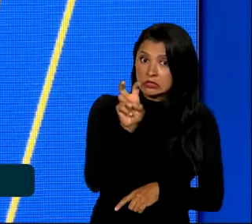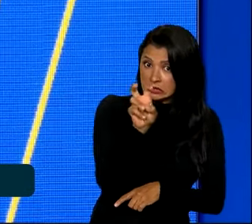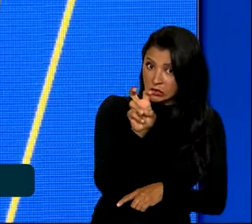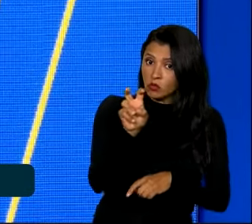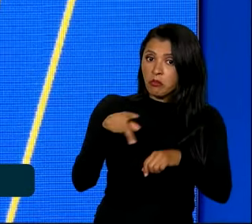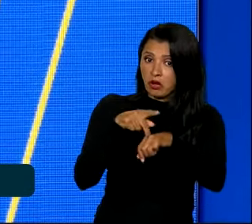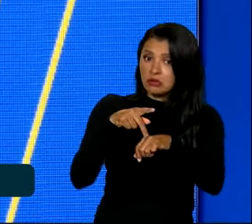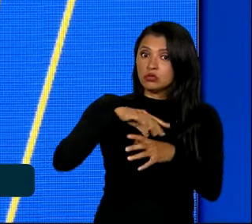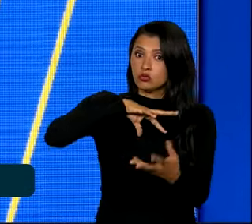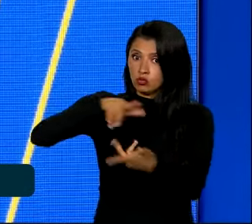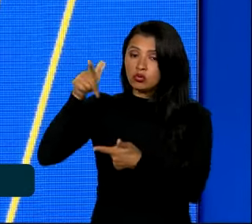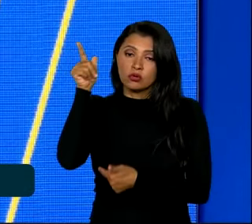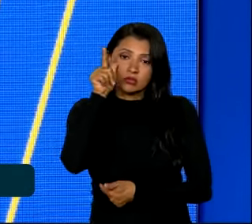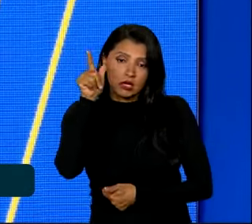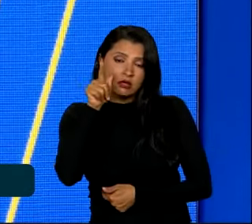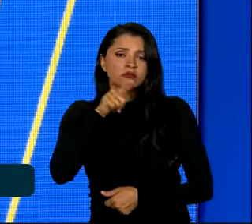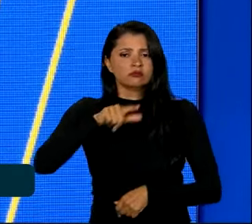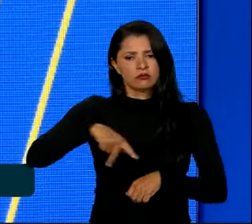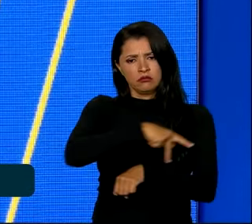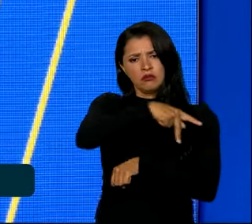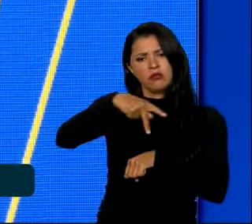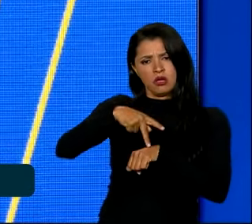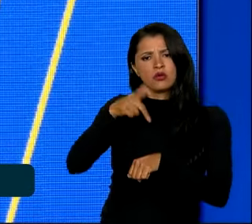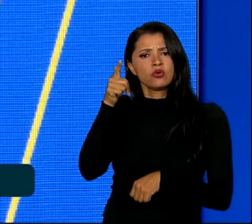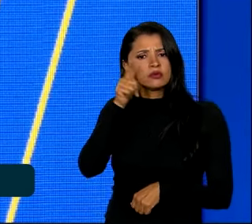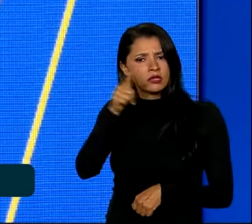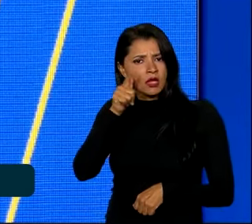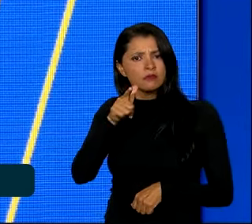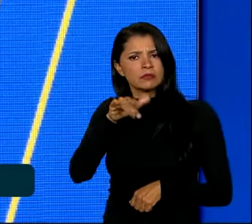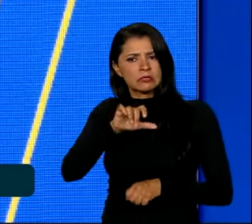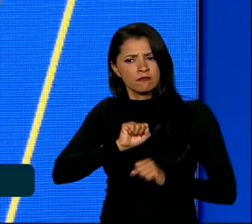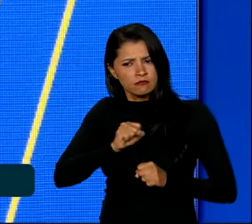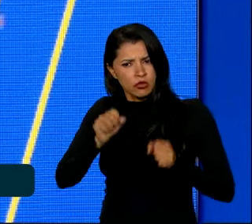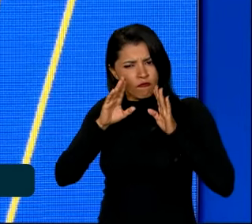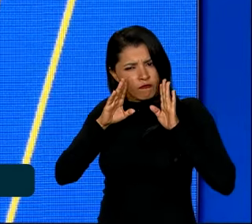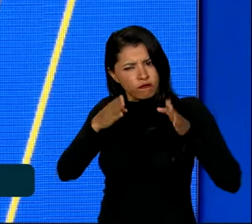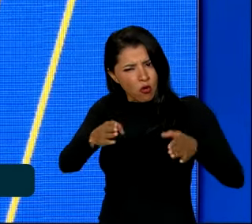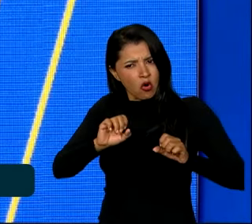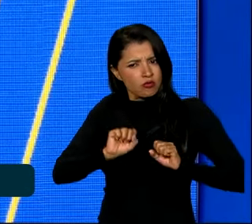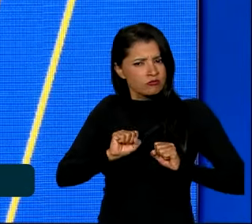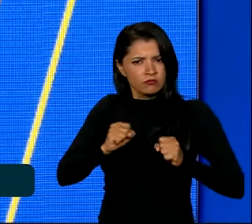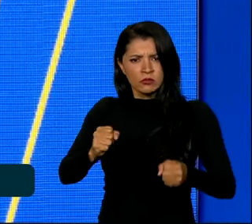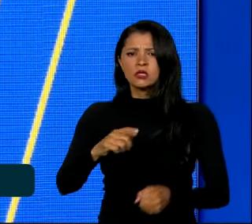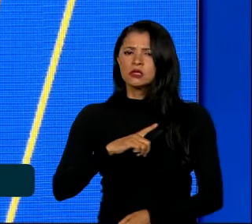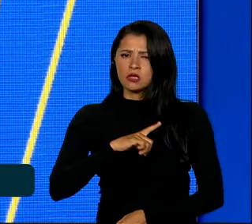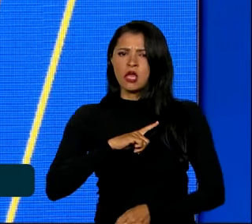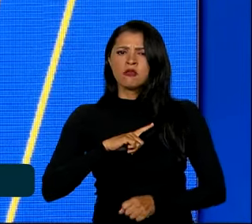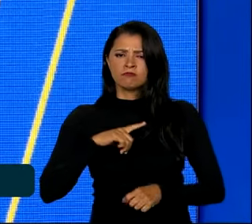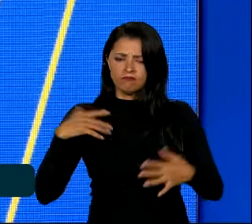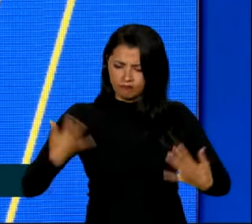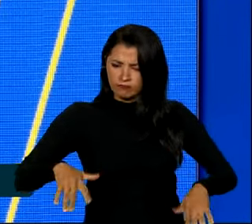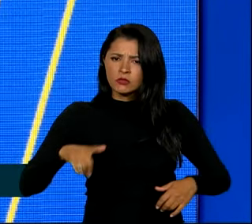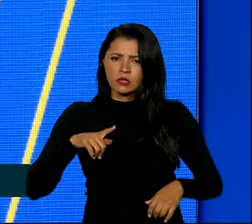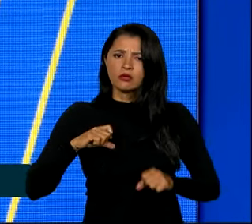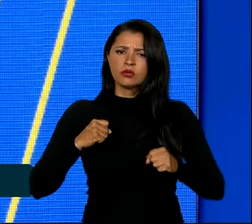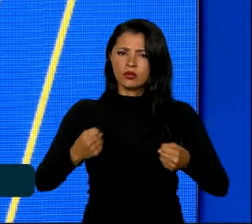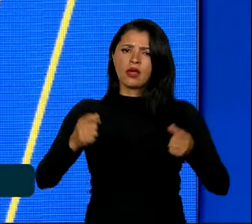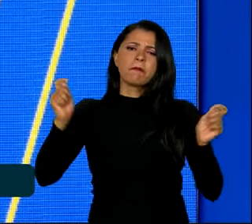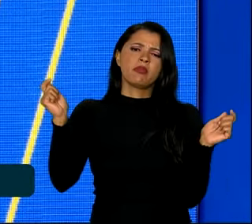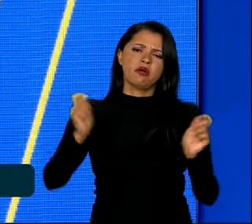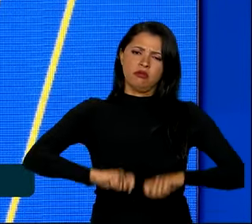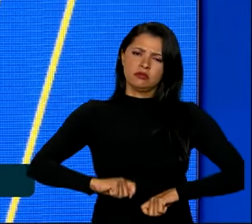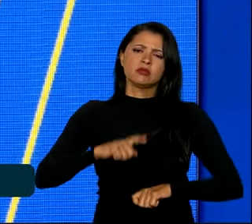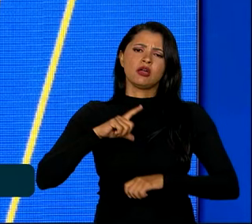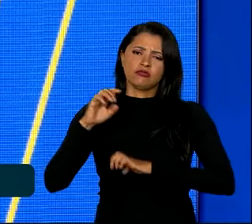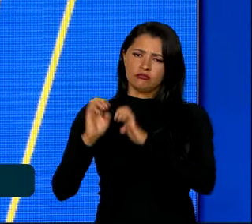fazem, então é um que consegue, quando concentra, quando tem foco, quando tem determinação, capacidade